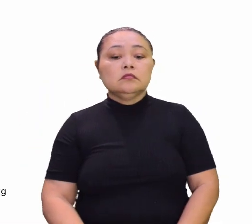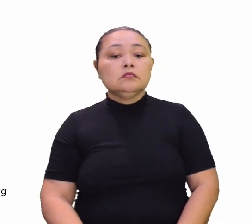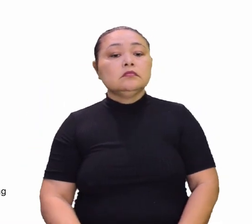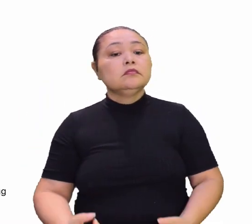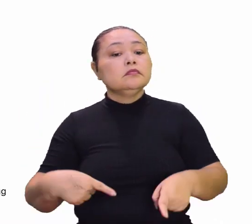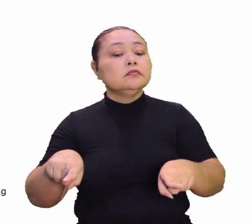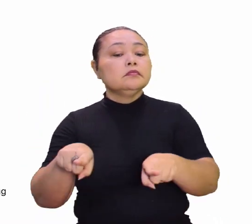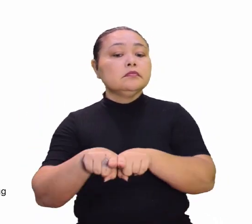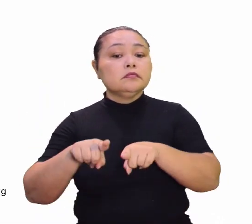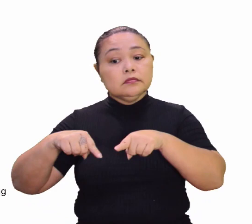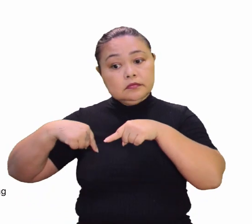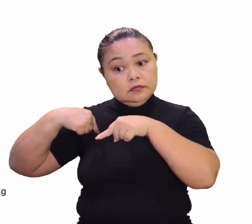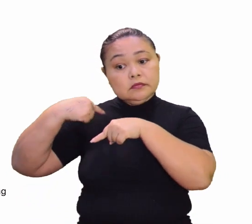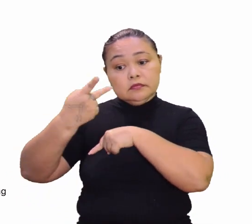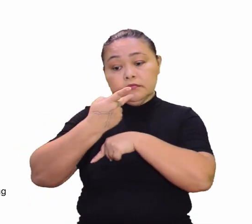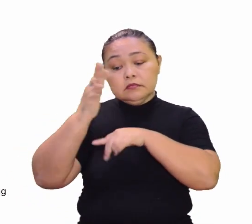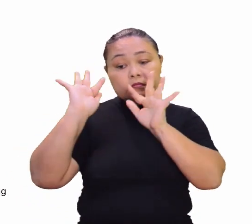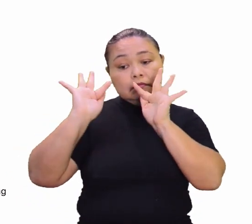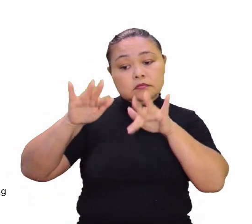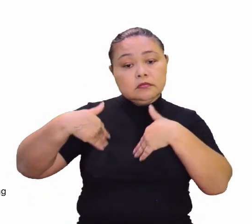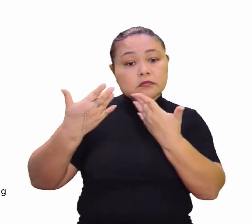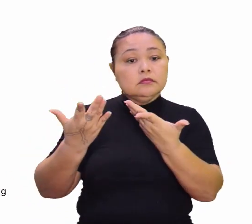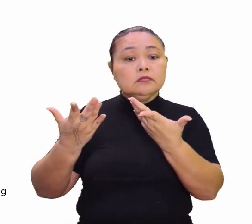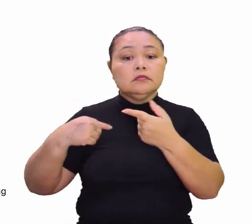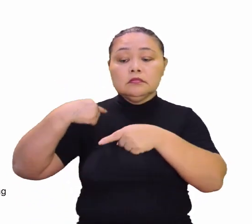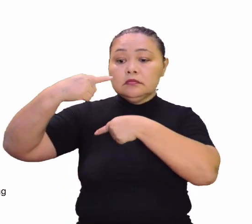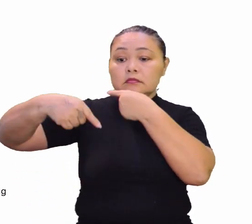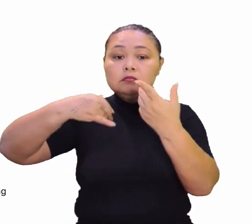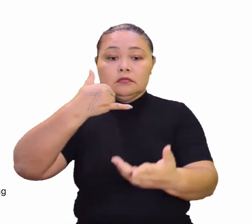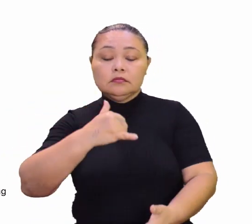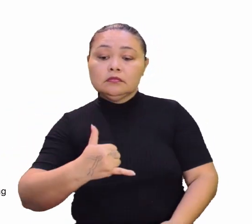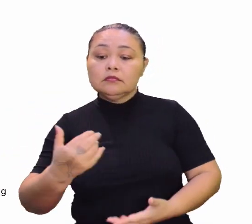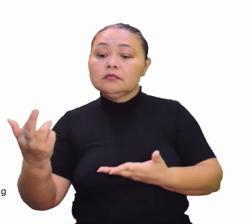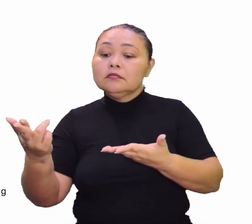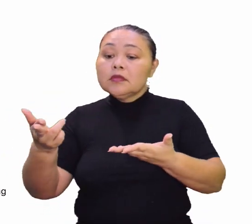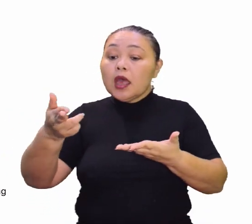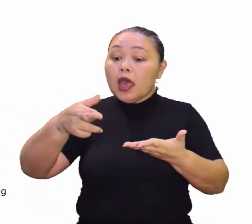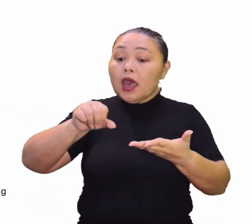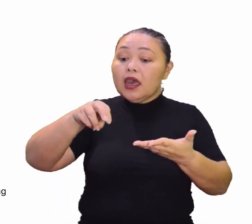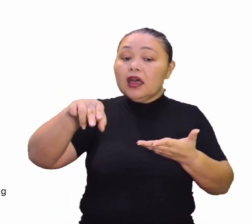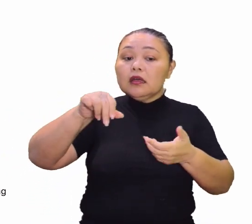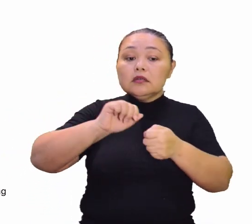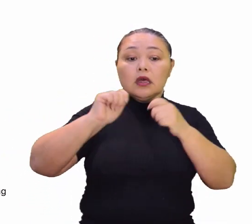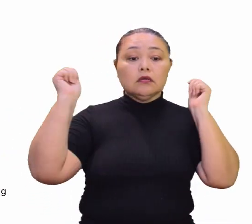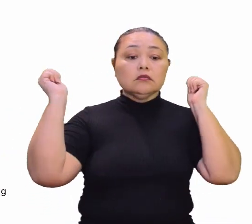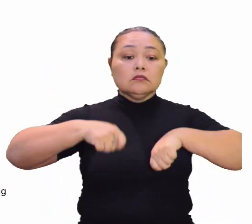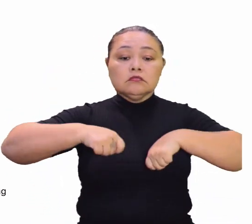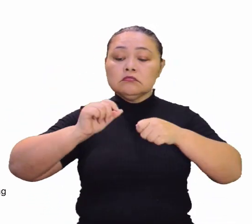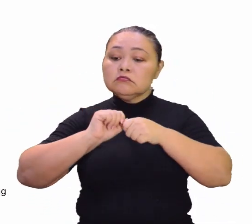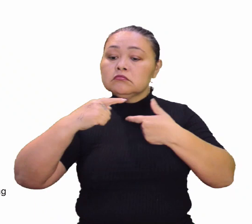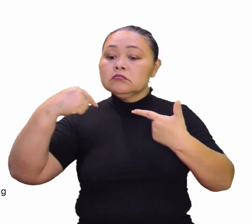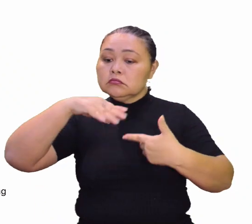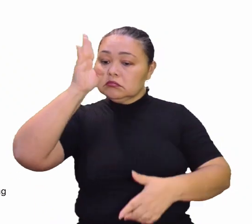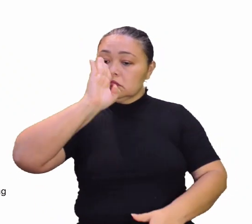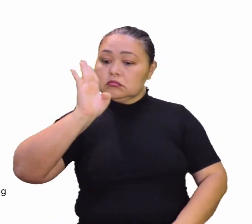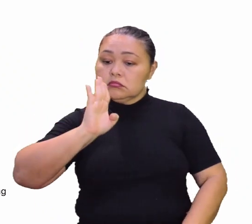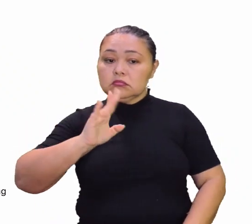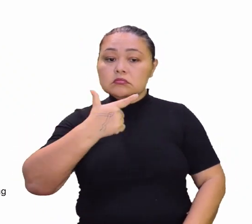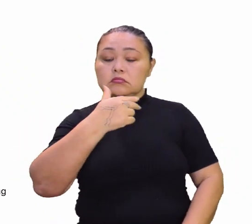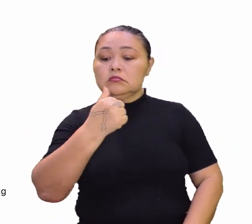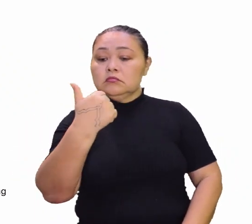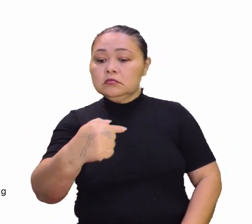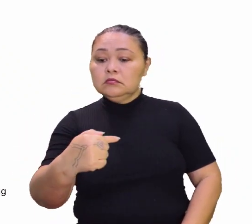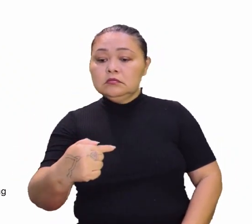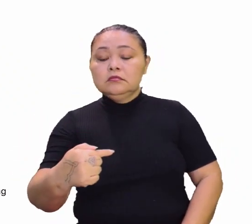E falamos também para vocês, para finalizar, sobre geração de energia renovável. Capacidade de geração no Brasil em